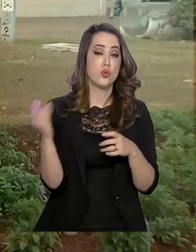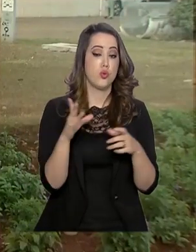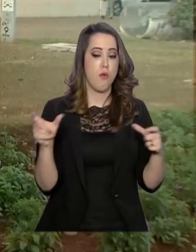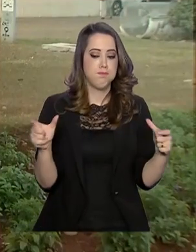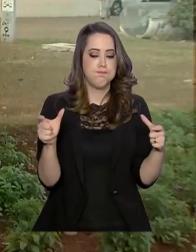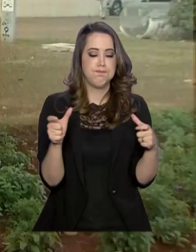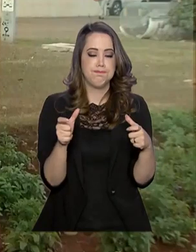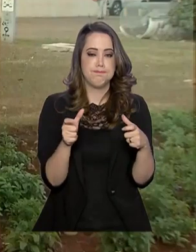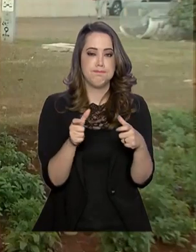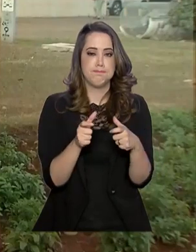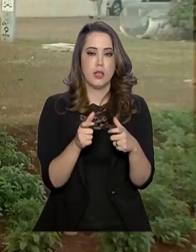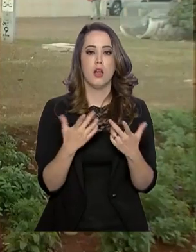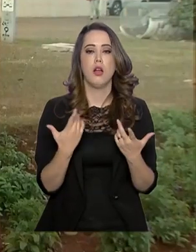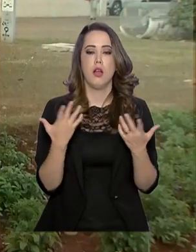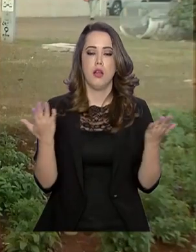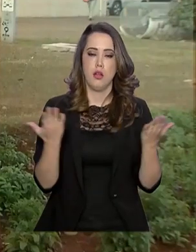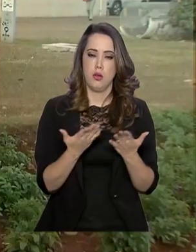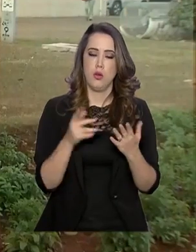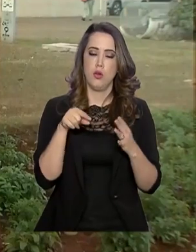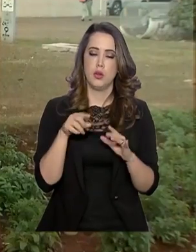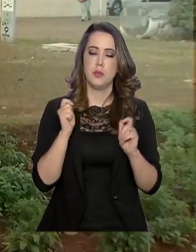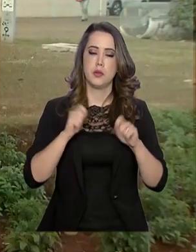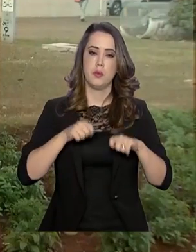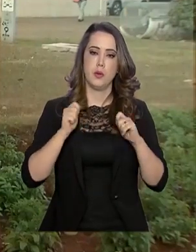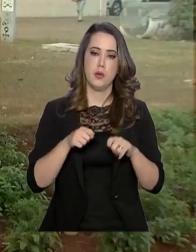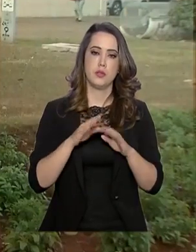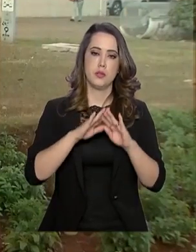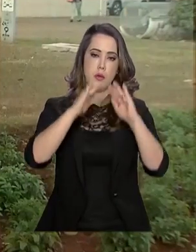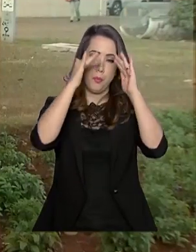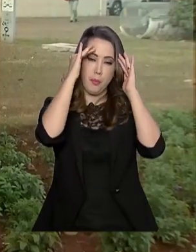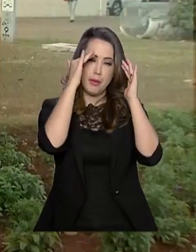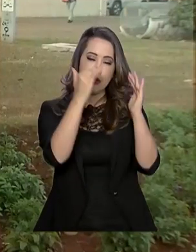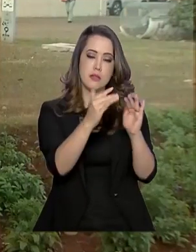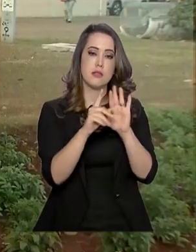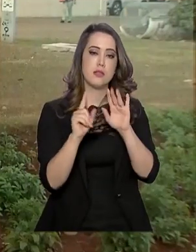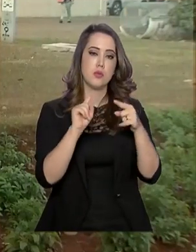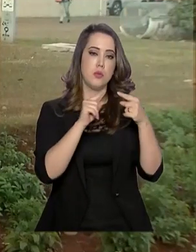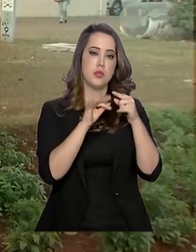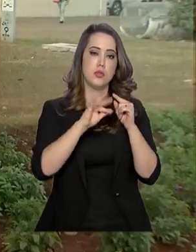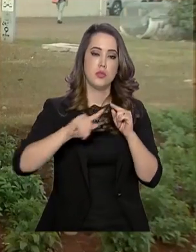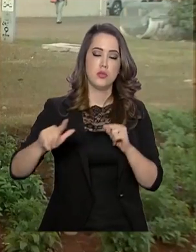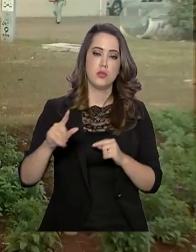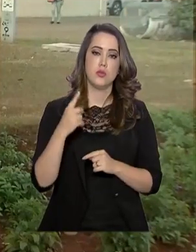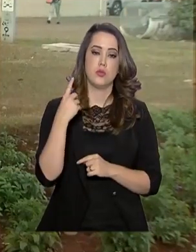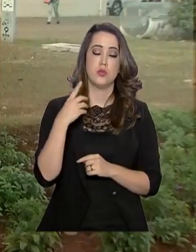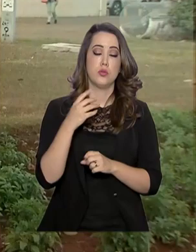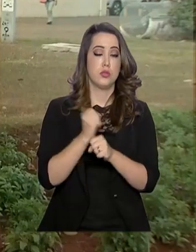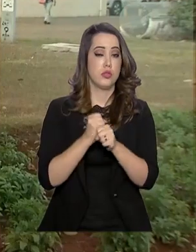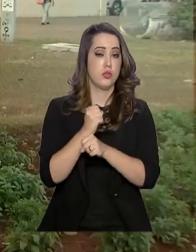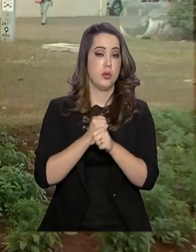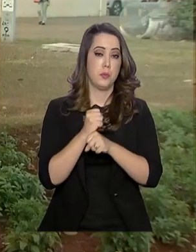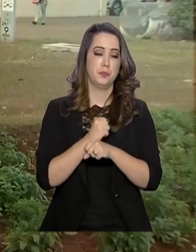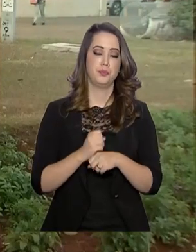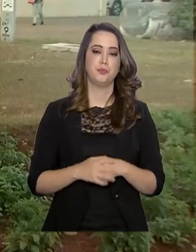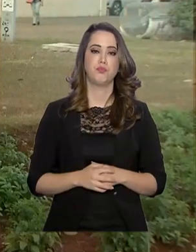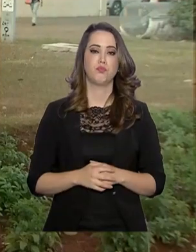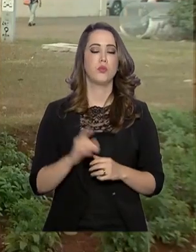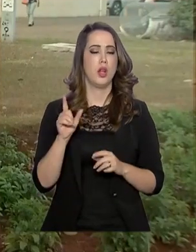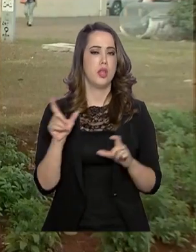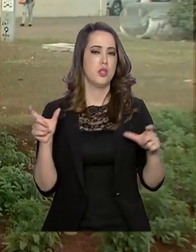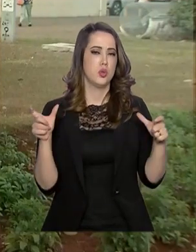necessidade de um novo contingenciamento para que possa ser cumprida a meta fiscal de 2019. Esse